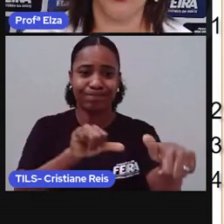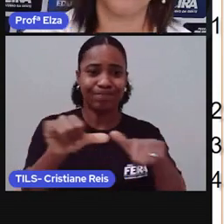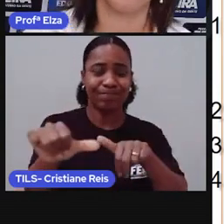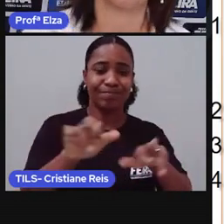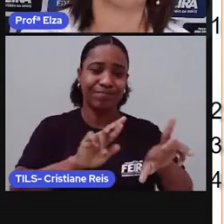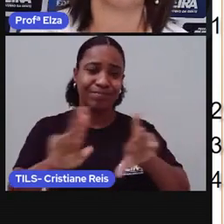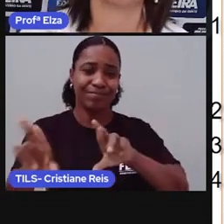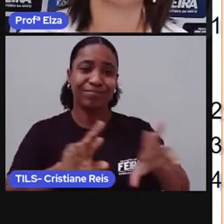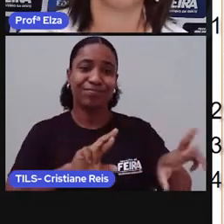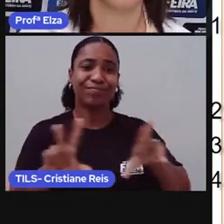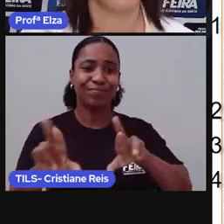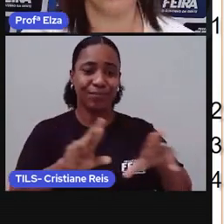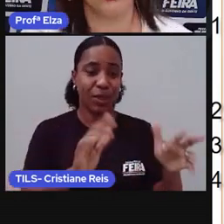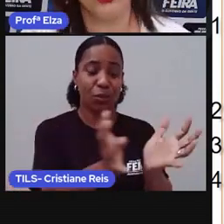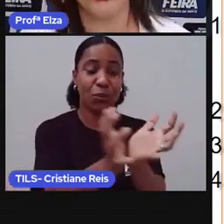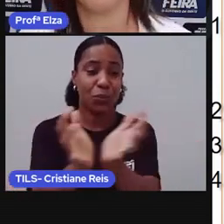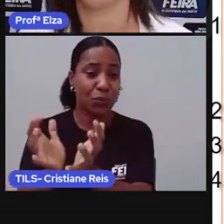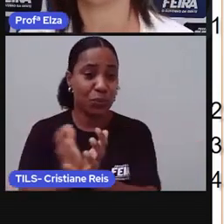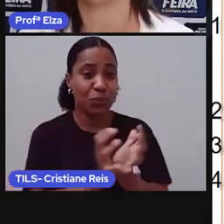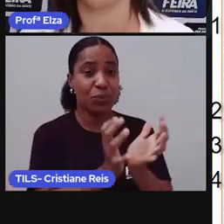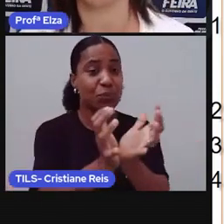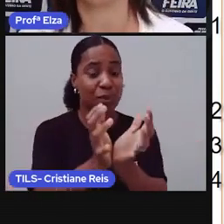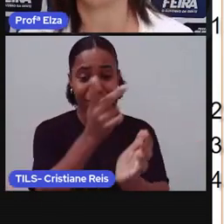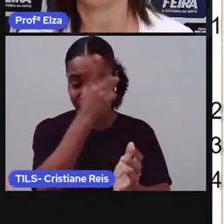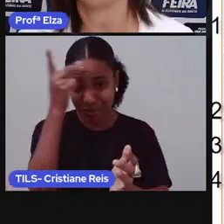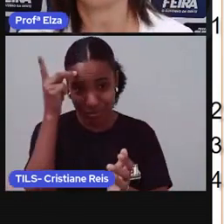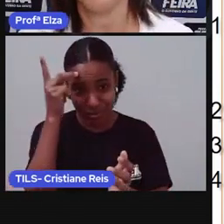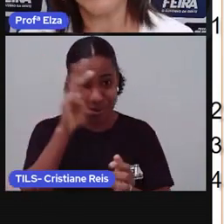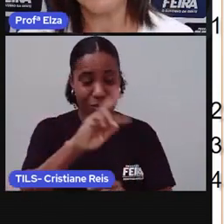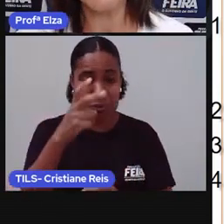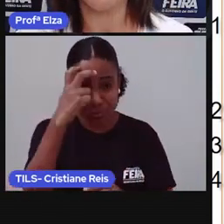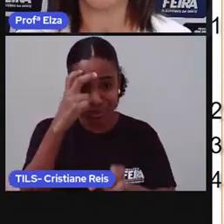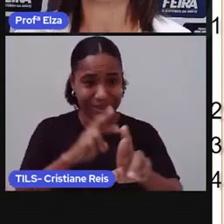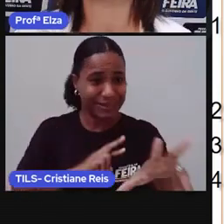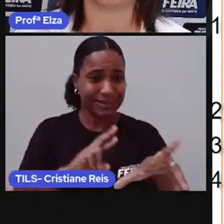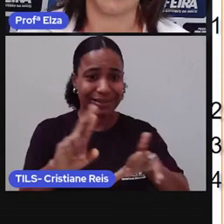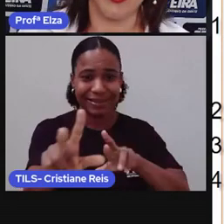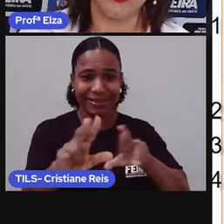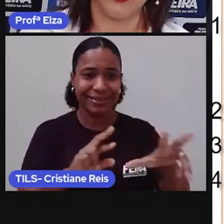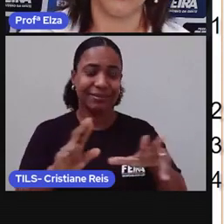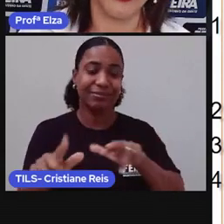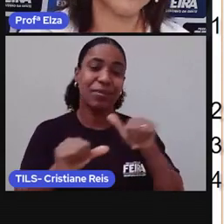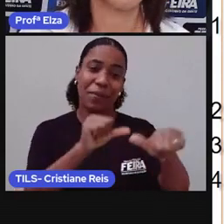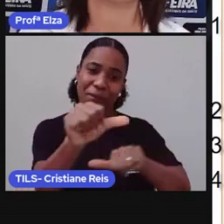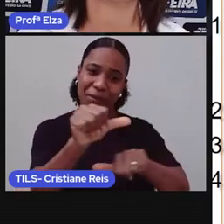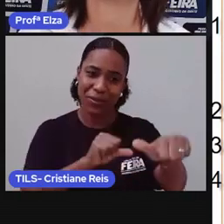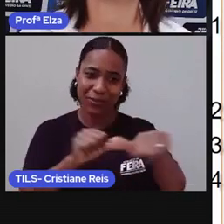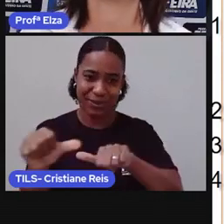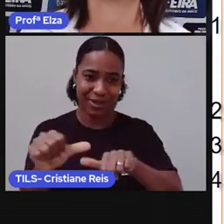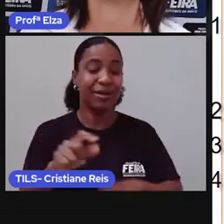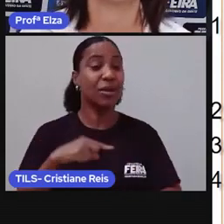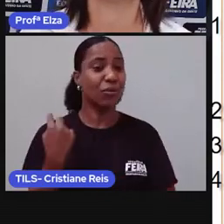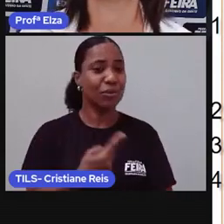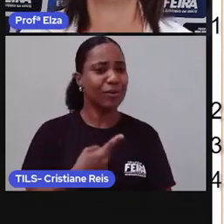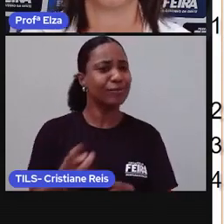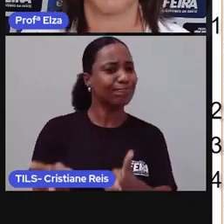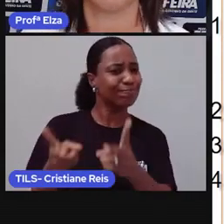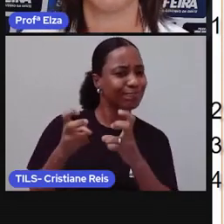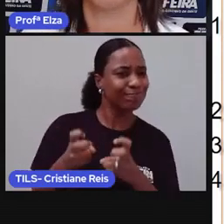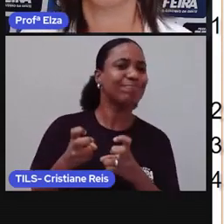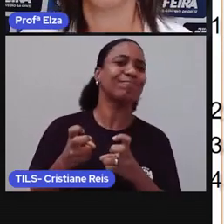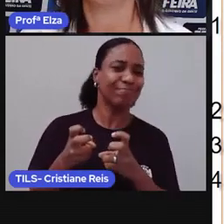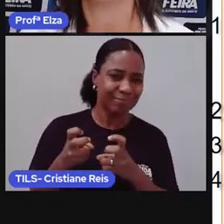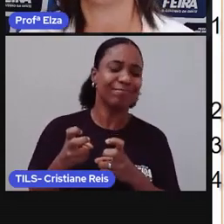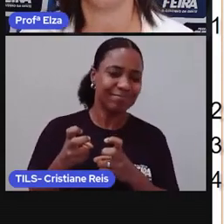de povo para povo, de cultura para cultura. E saber lidar com essas diferenças nos